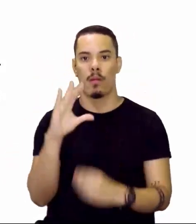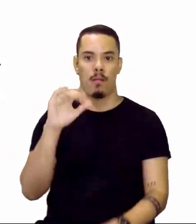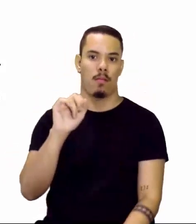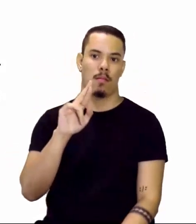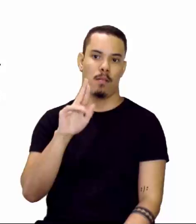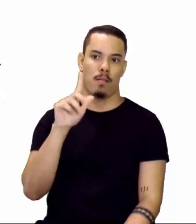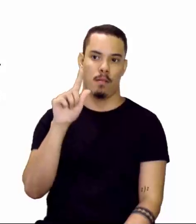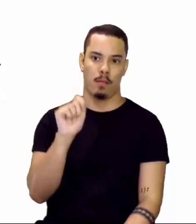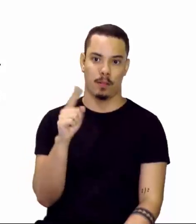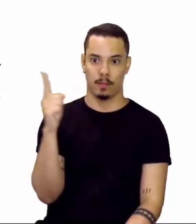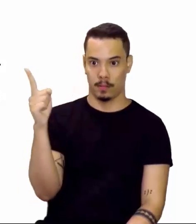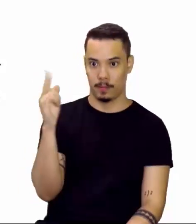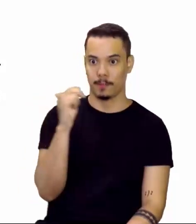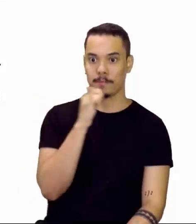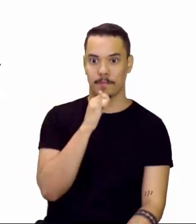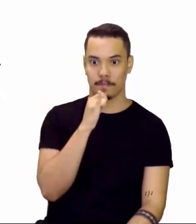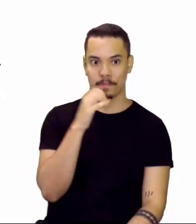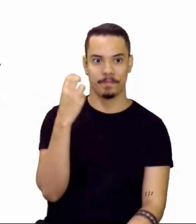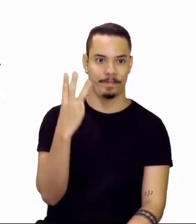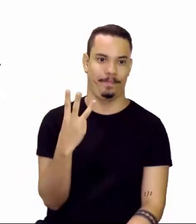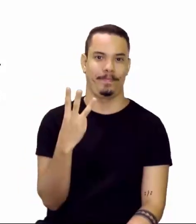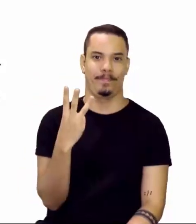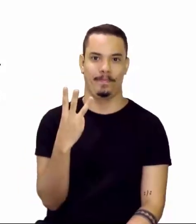nesse caso aqui é 3.